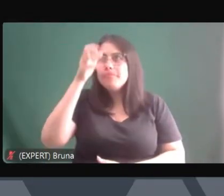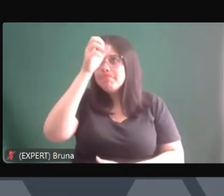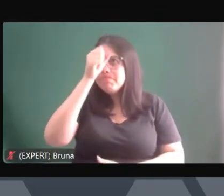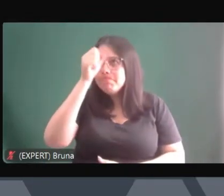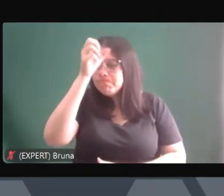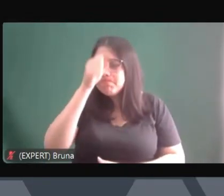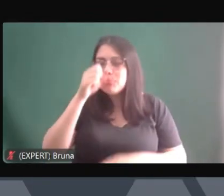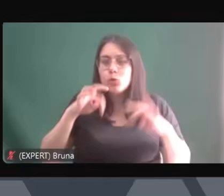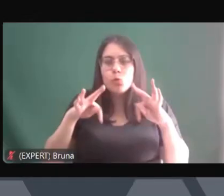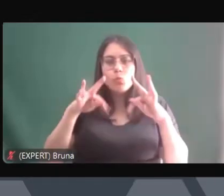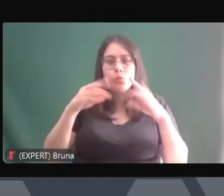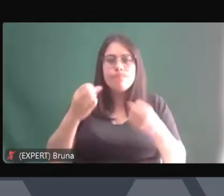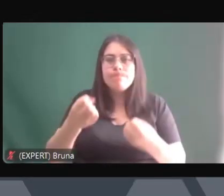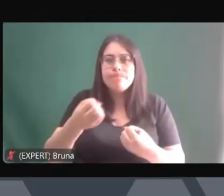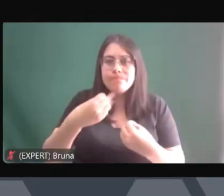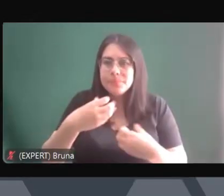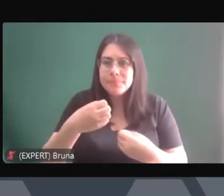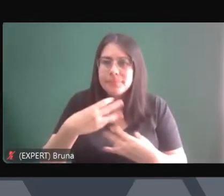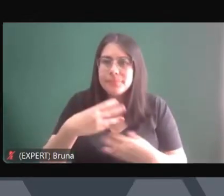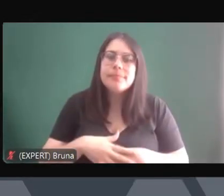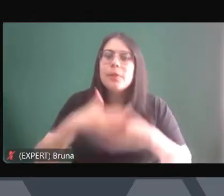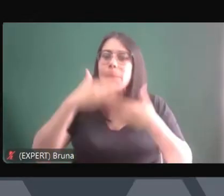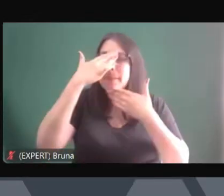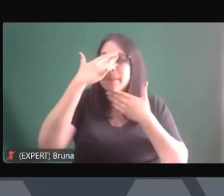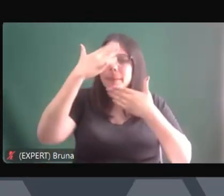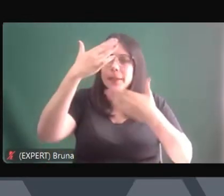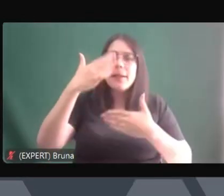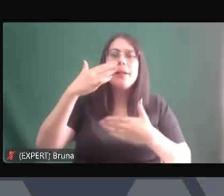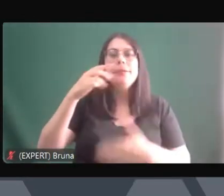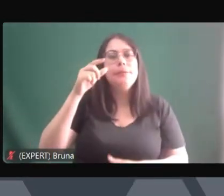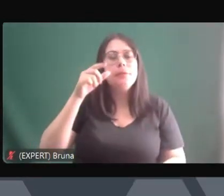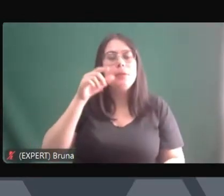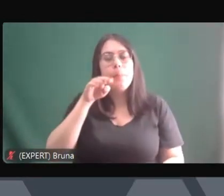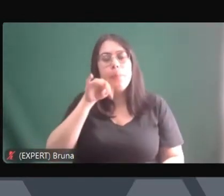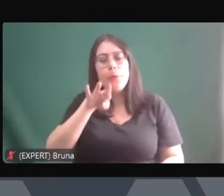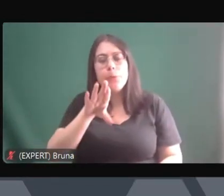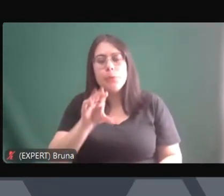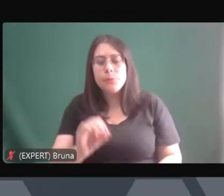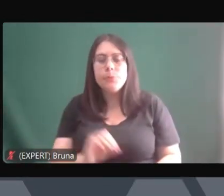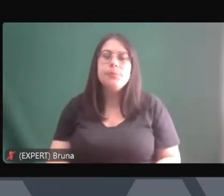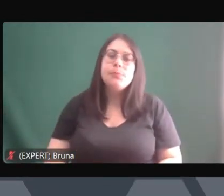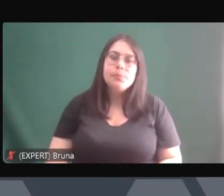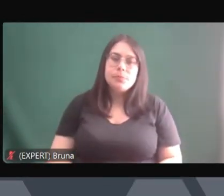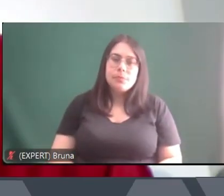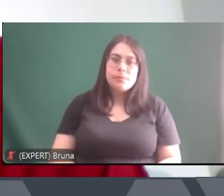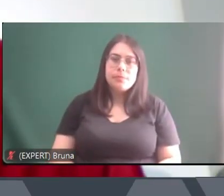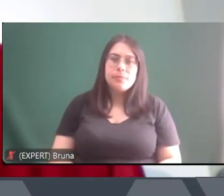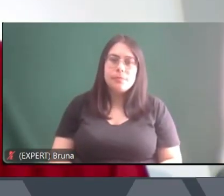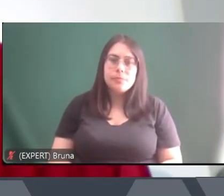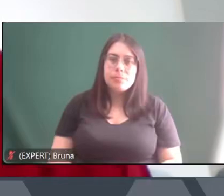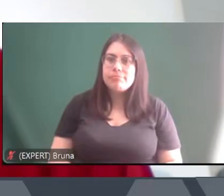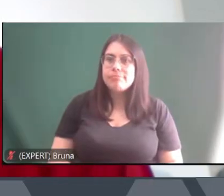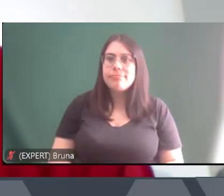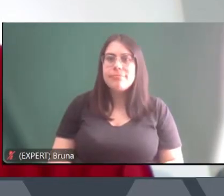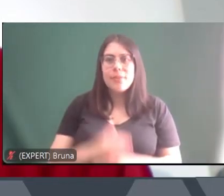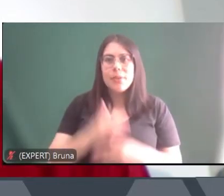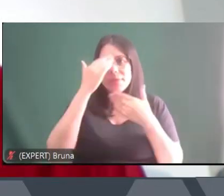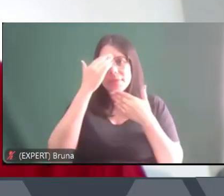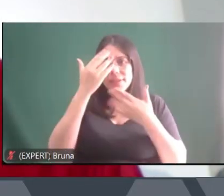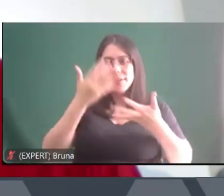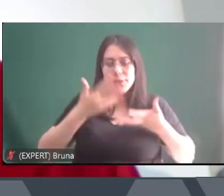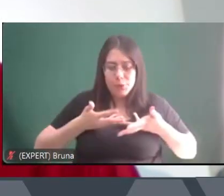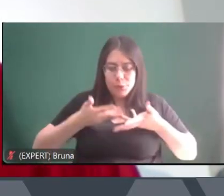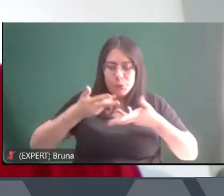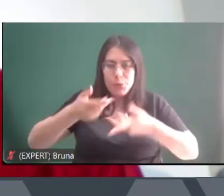contribuições, tá bem? Muito obrigado, Bruno, passo a palavra aí para a sua fala. Eu que agradeço o convite,